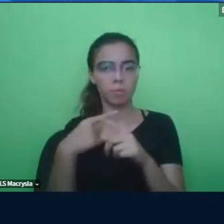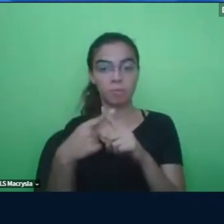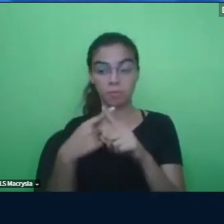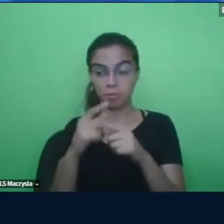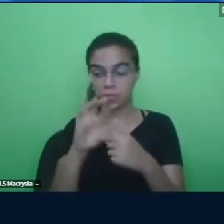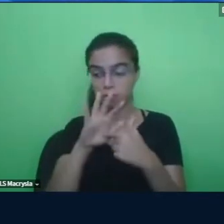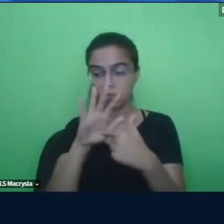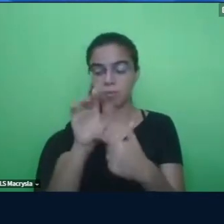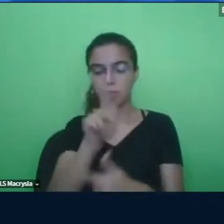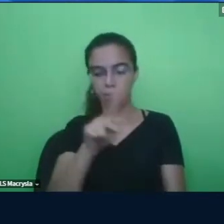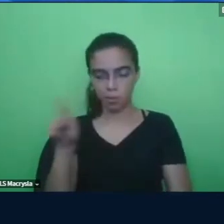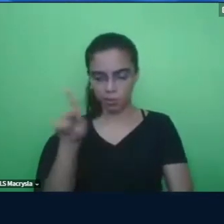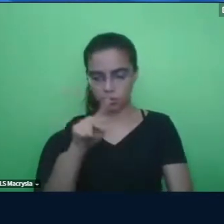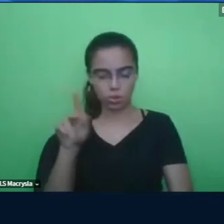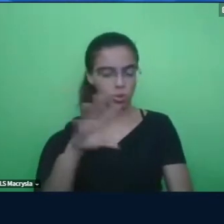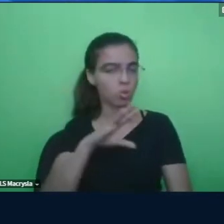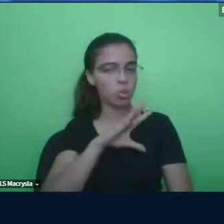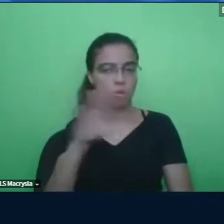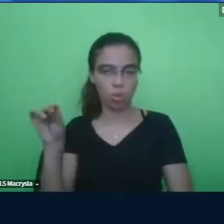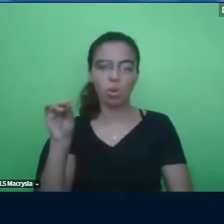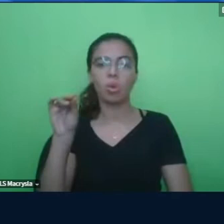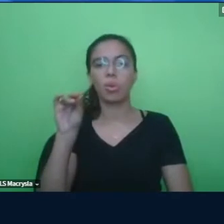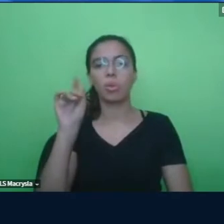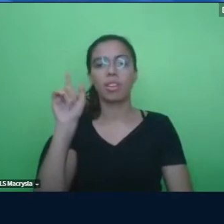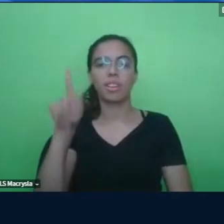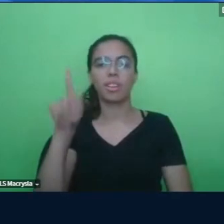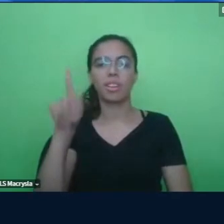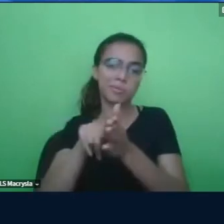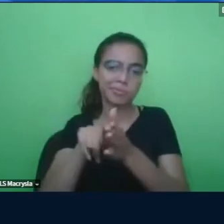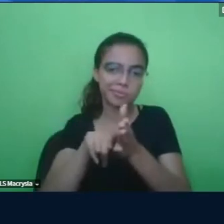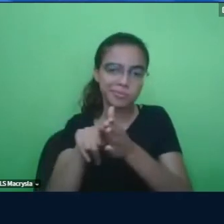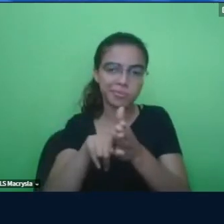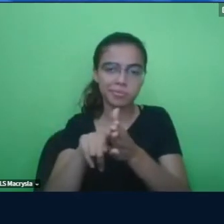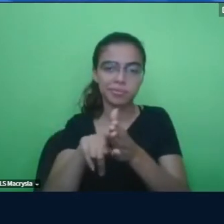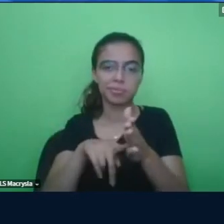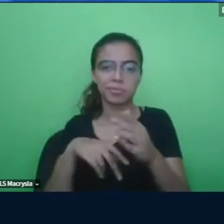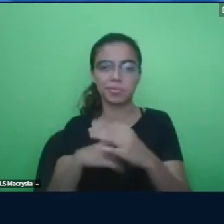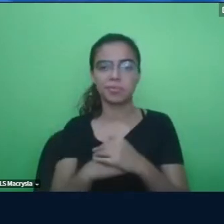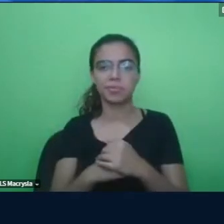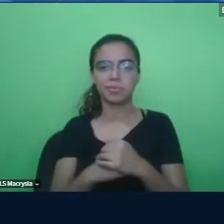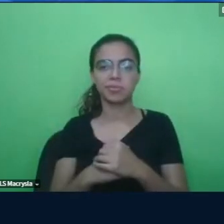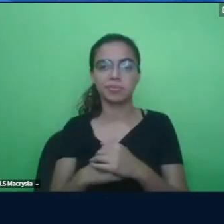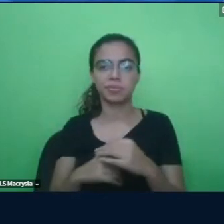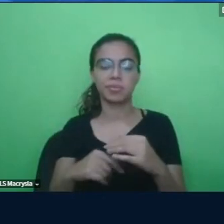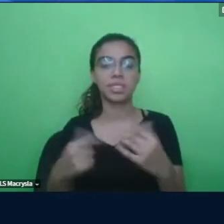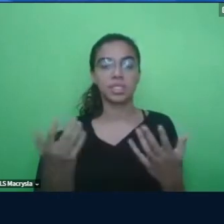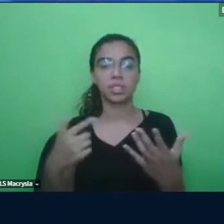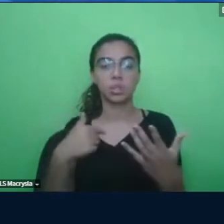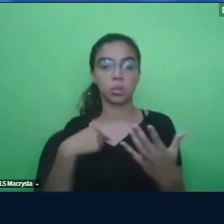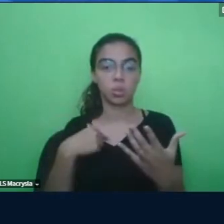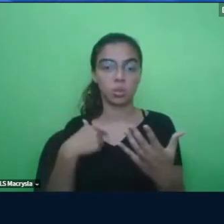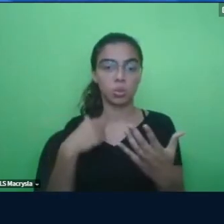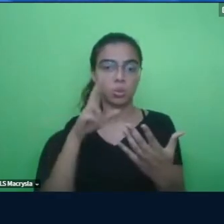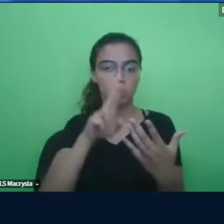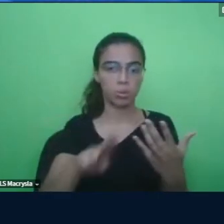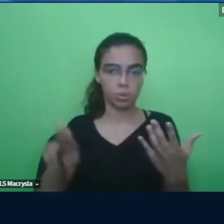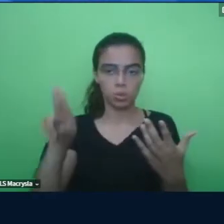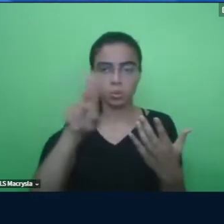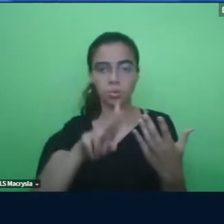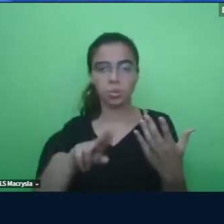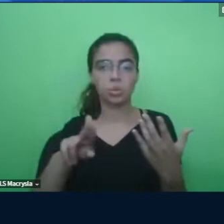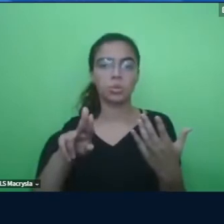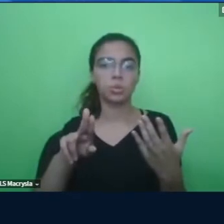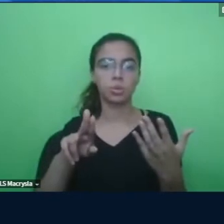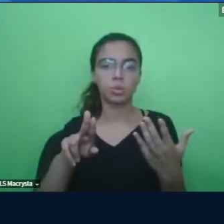pequeno pesquisador, em pequenos estudos de casos. O que que está acontecendo aqui, né? Então, eu utilizei ela mais aqui para essa, para falar sobre essa